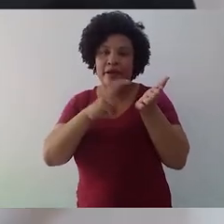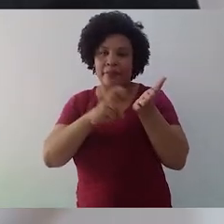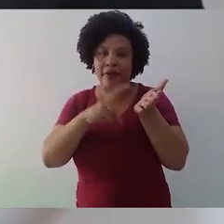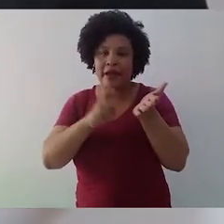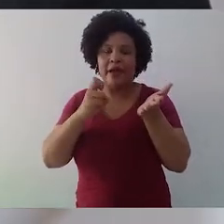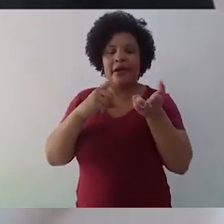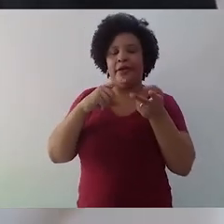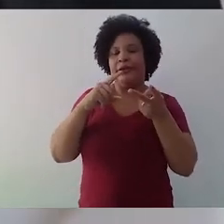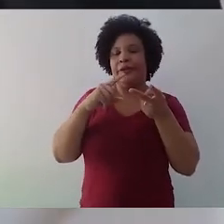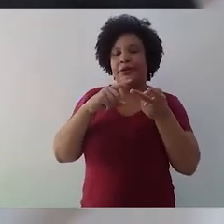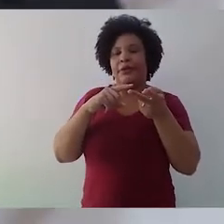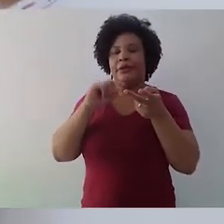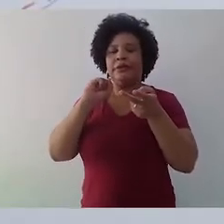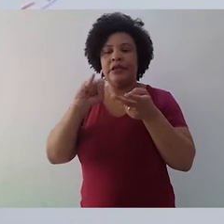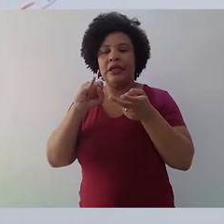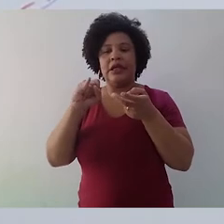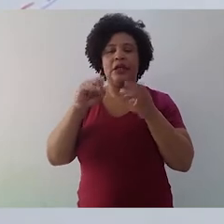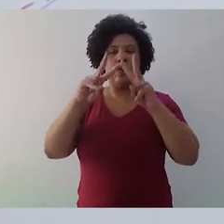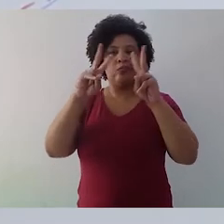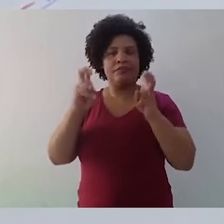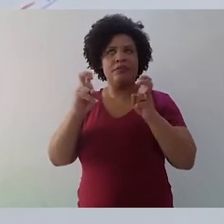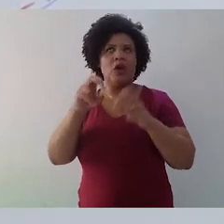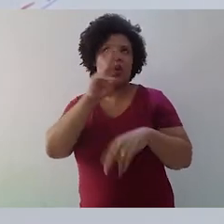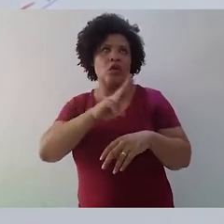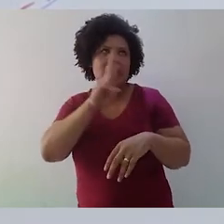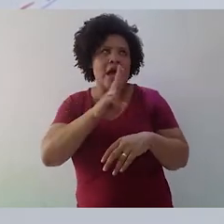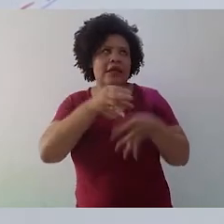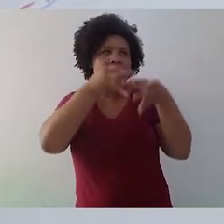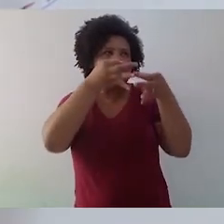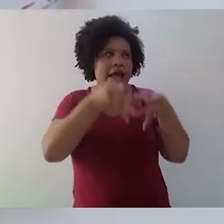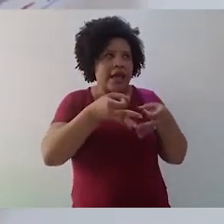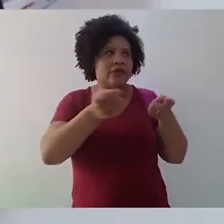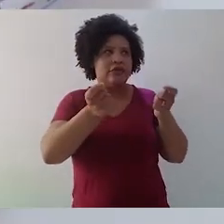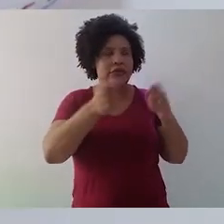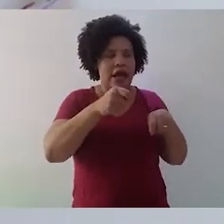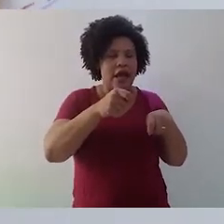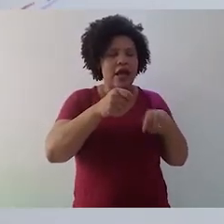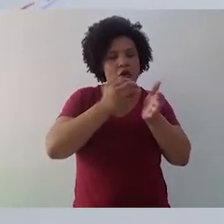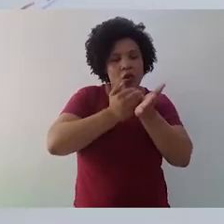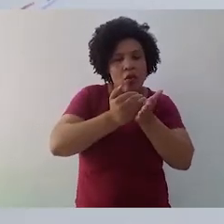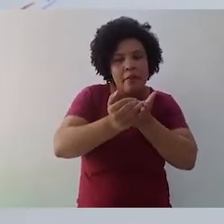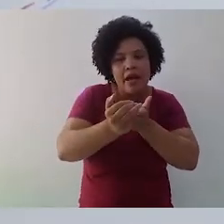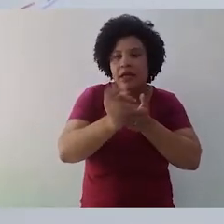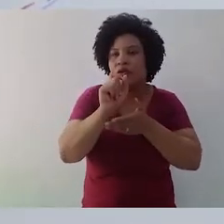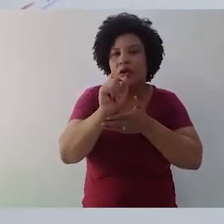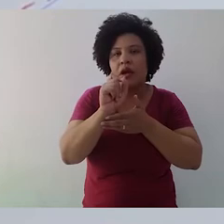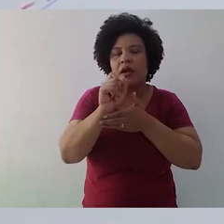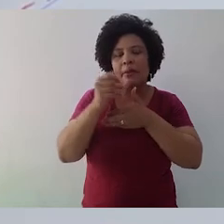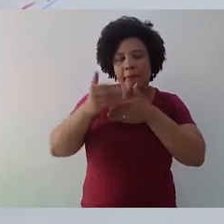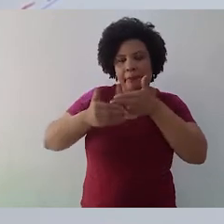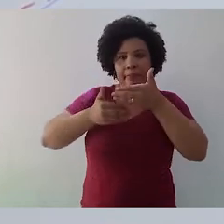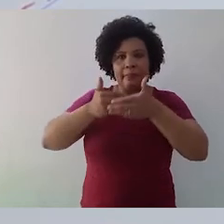o termo que eu utilizei está adequado, eu começo a exigir de mim um